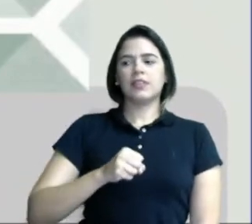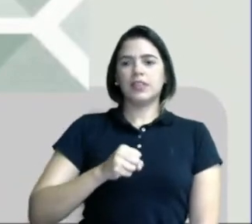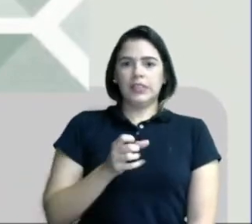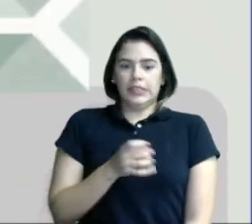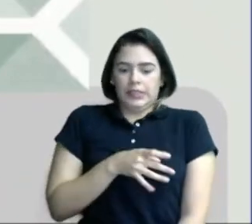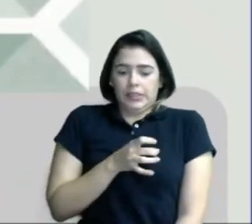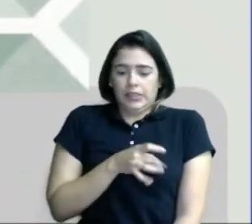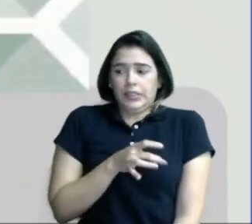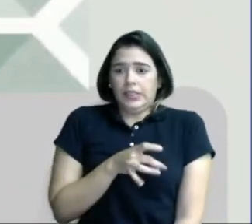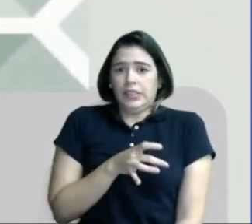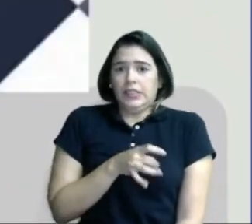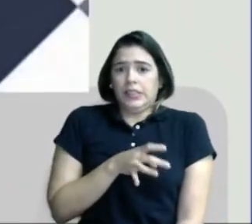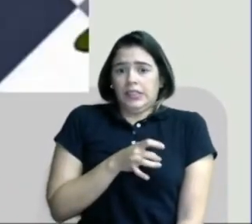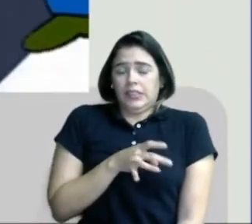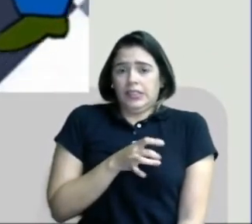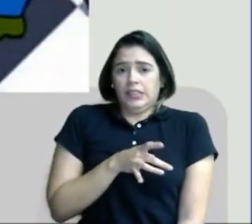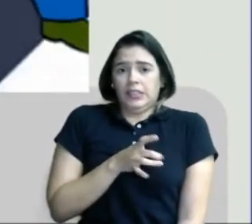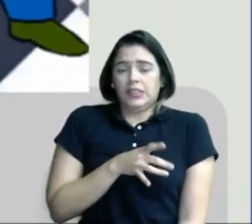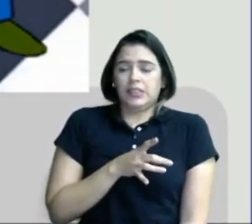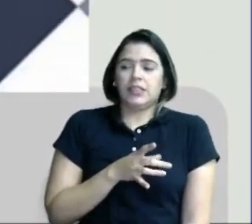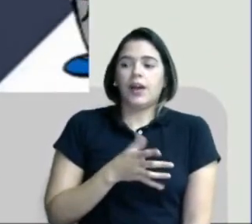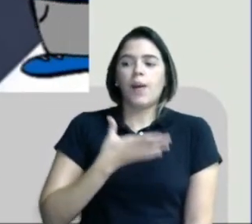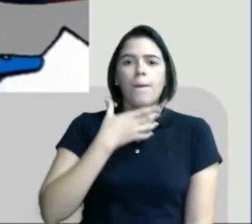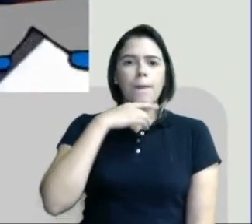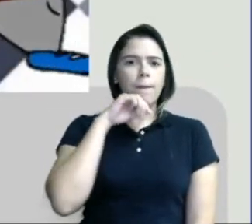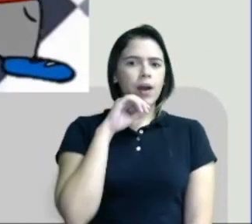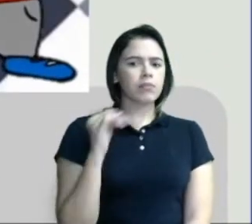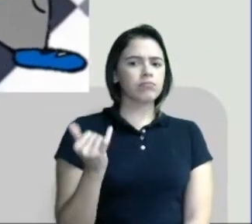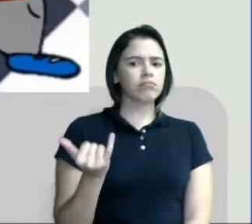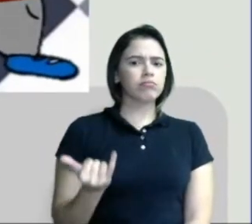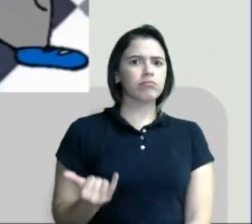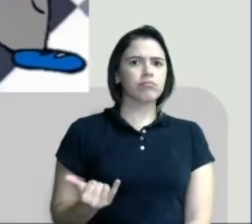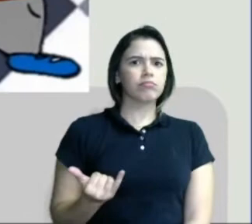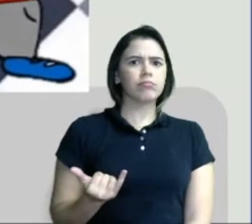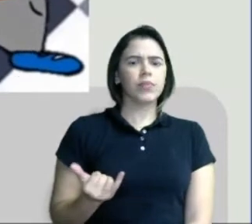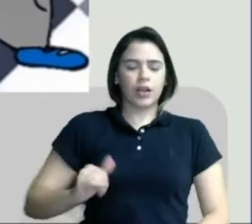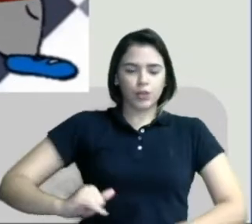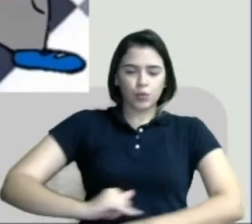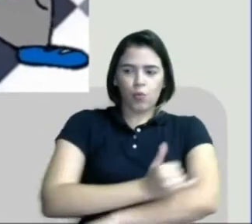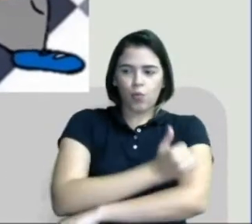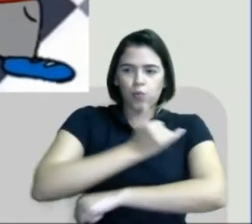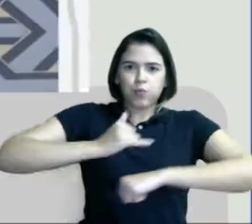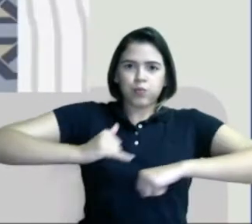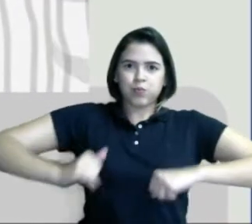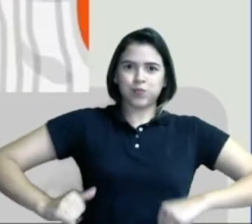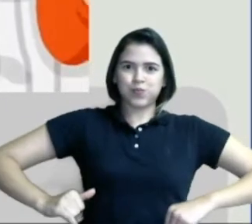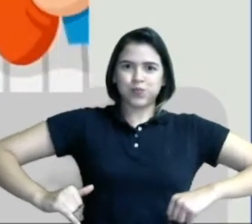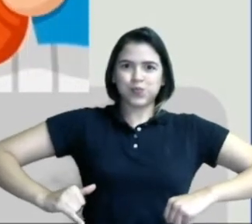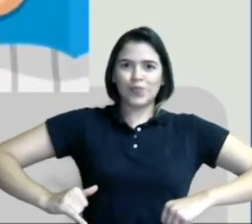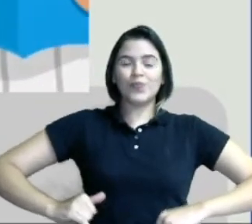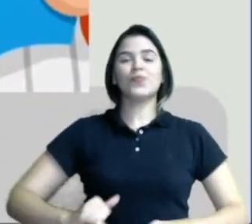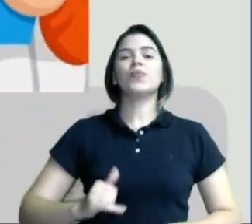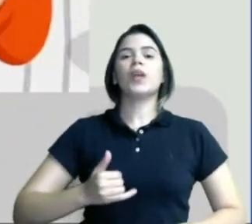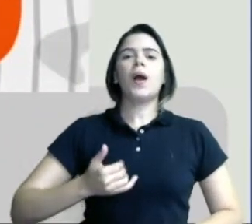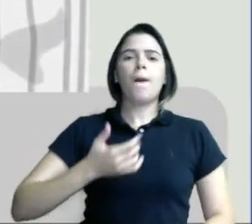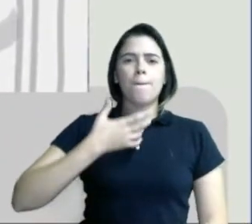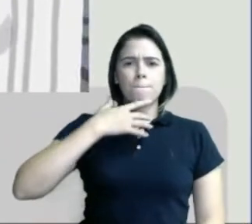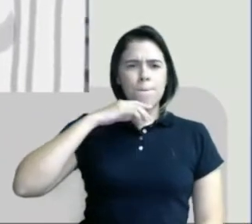medroso. Pai magro e pai gordinho. Pai